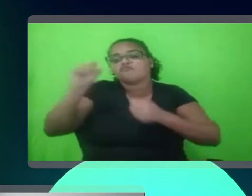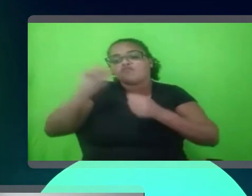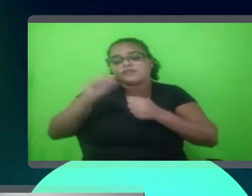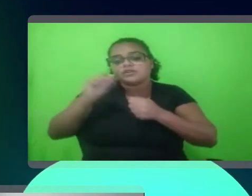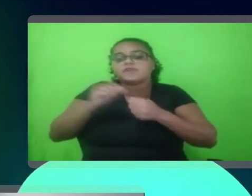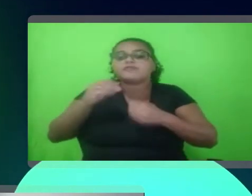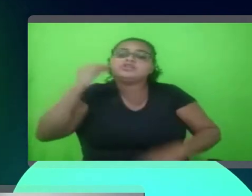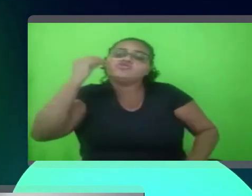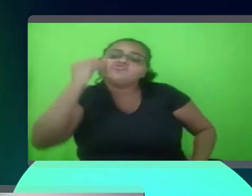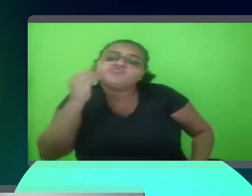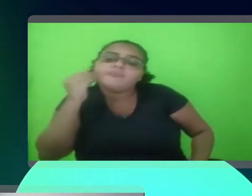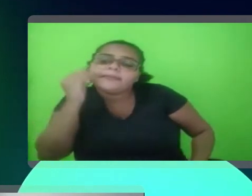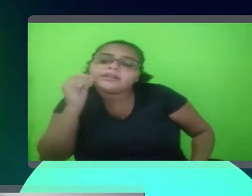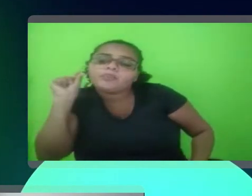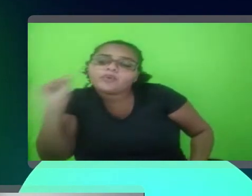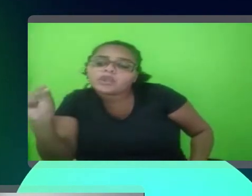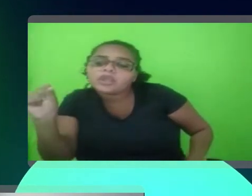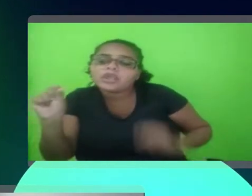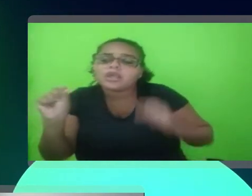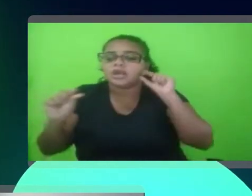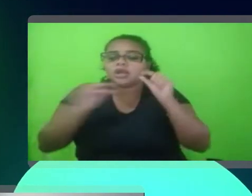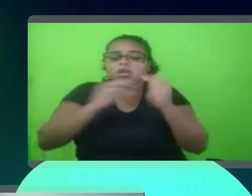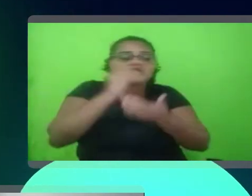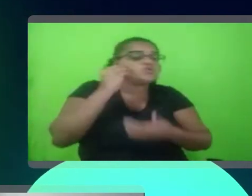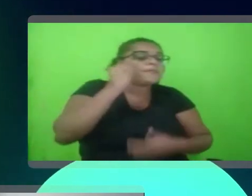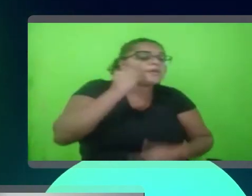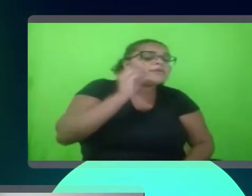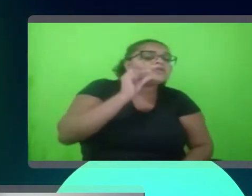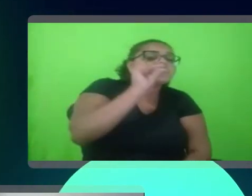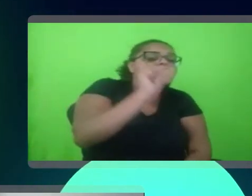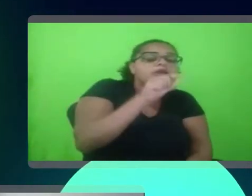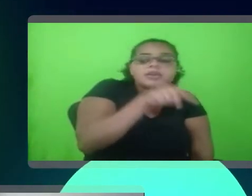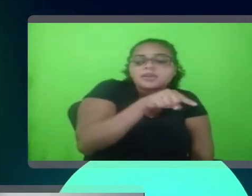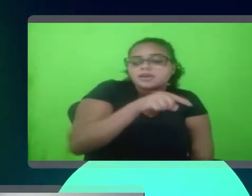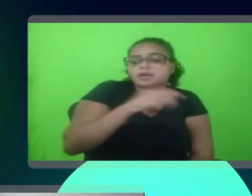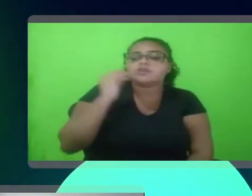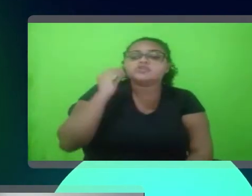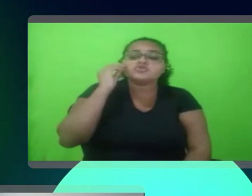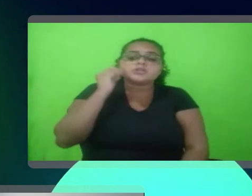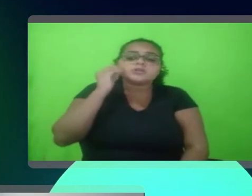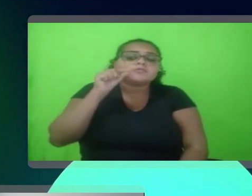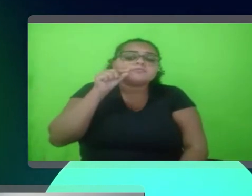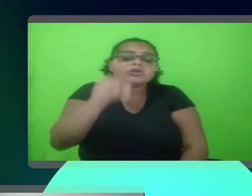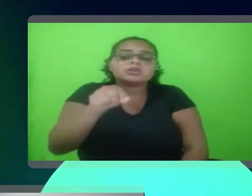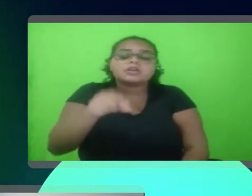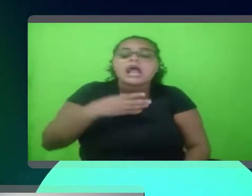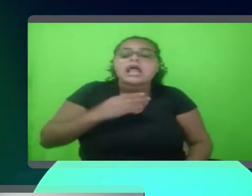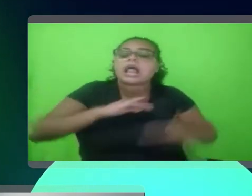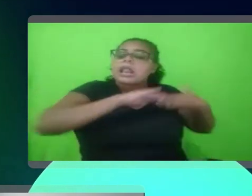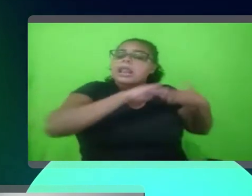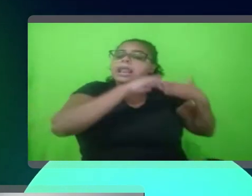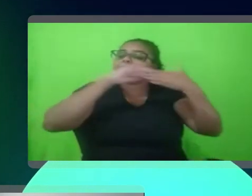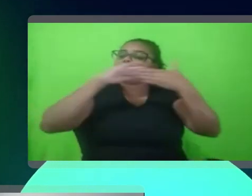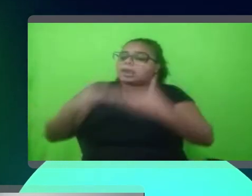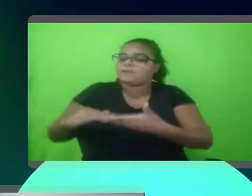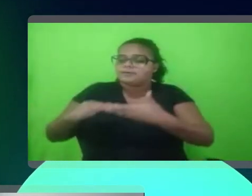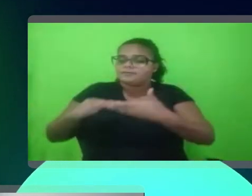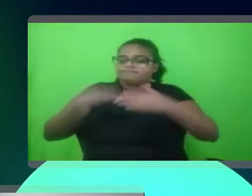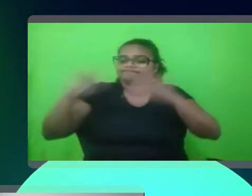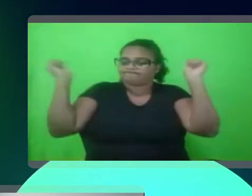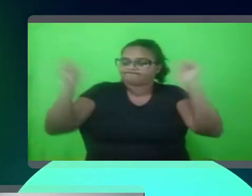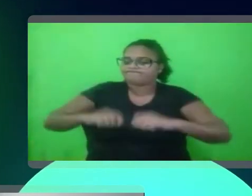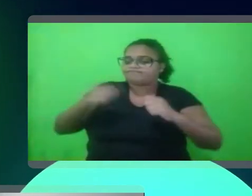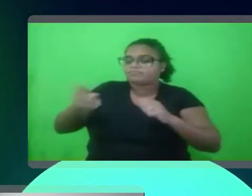fazendo, foi sempre experimentando um pouquinho e entendendo, né, e aí, eu acho que o, o principal aprendizado que você leva, né, é a sua